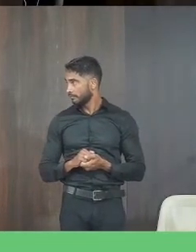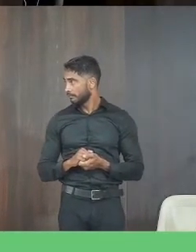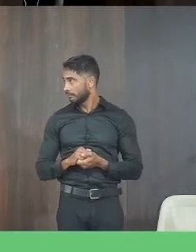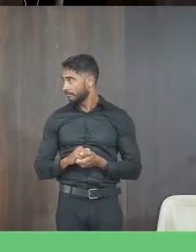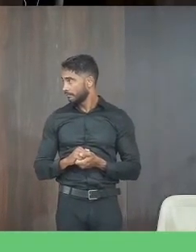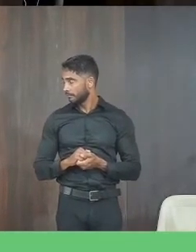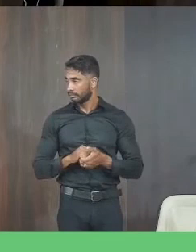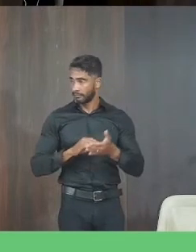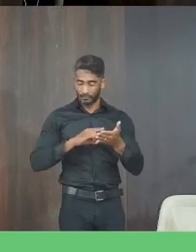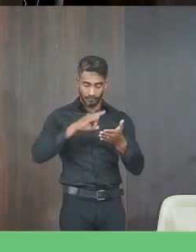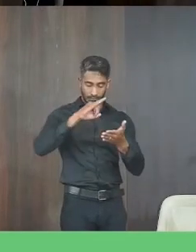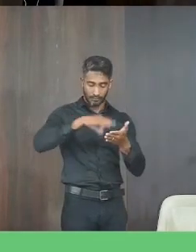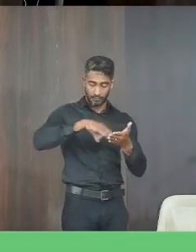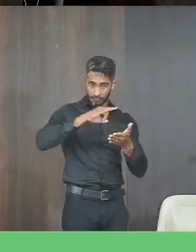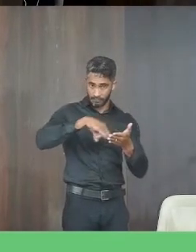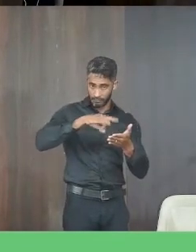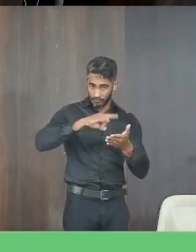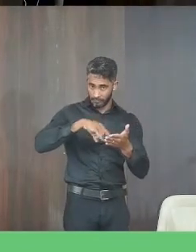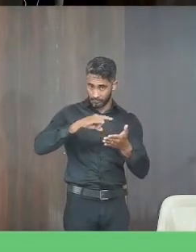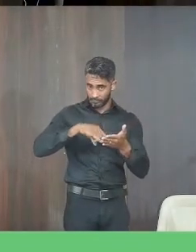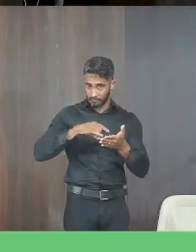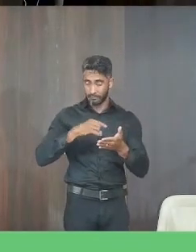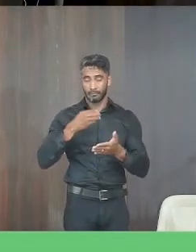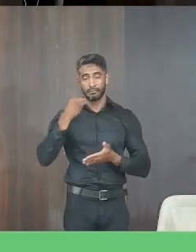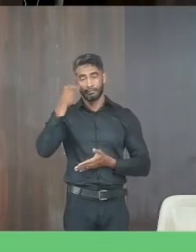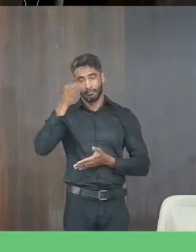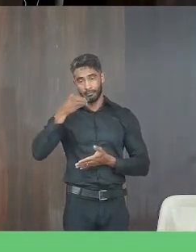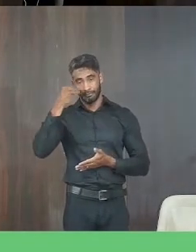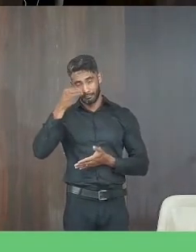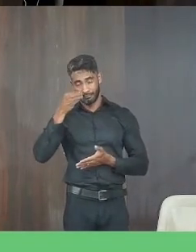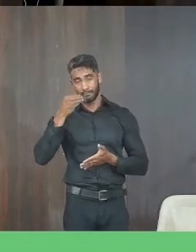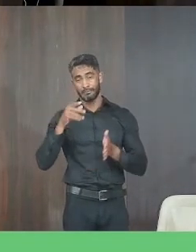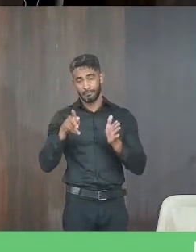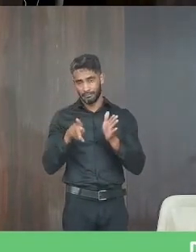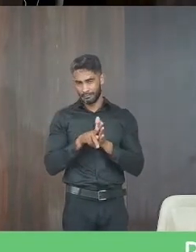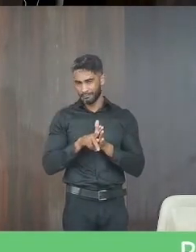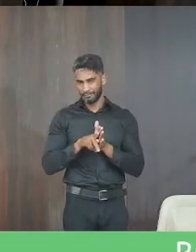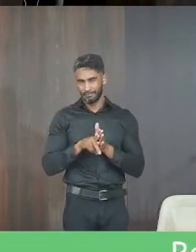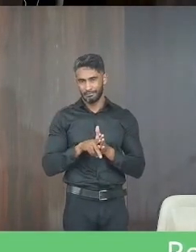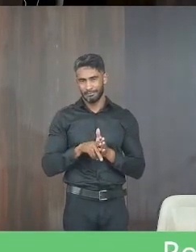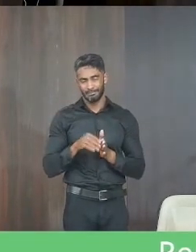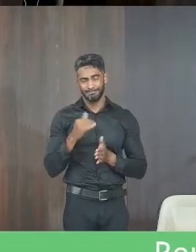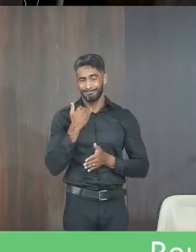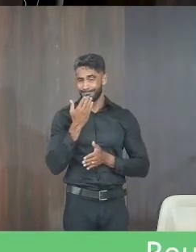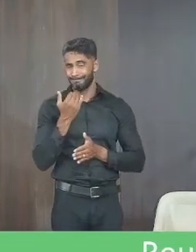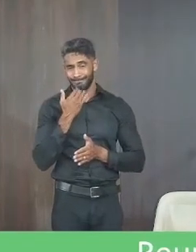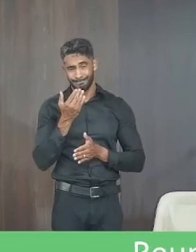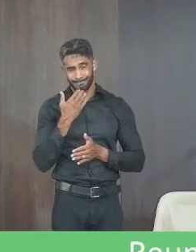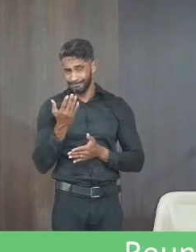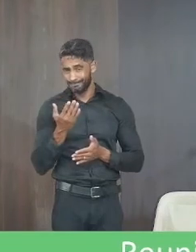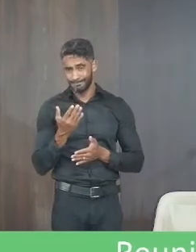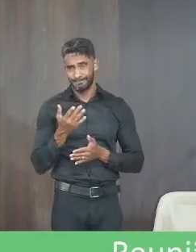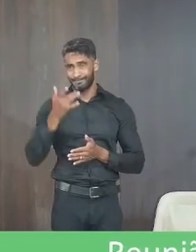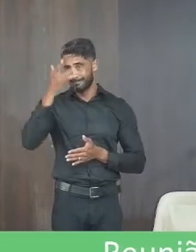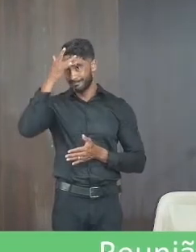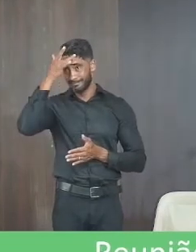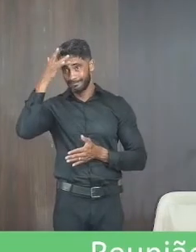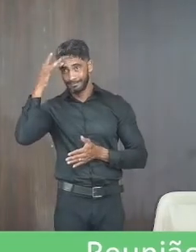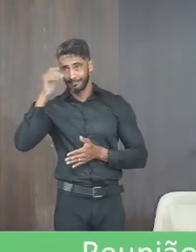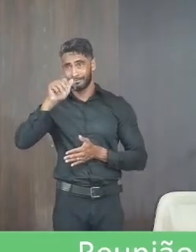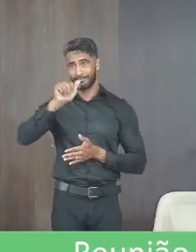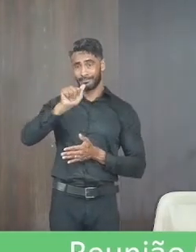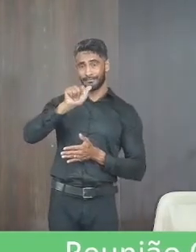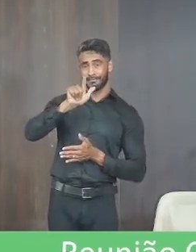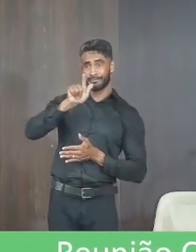de documental experiência própria não adianta olha para você ver os moradores algodões